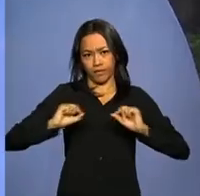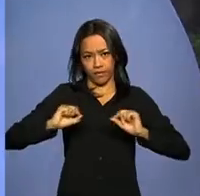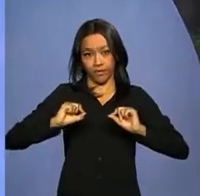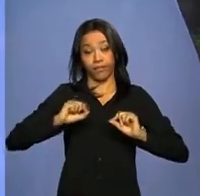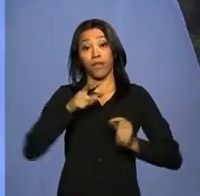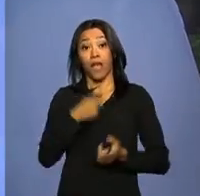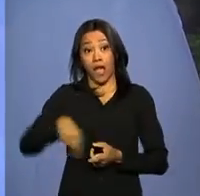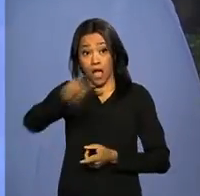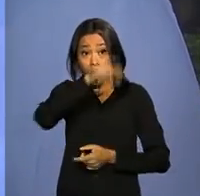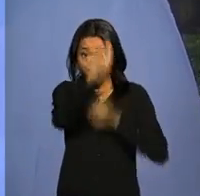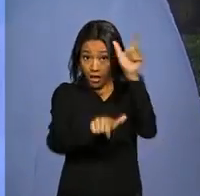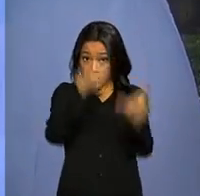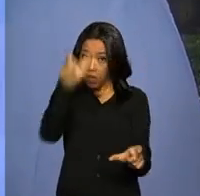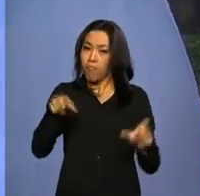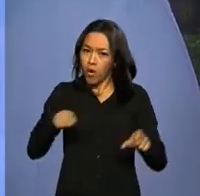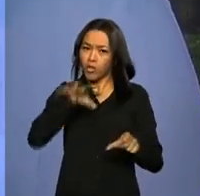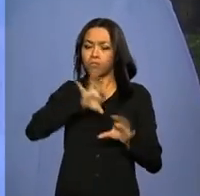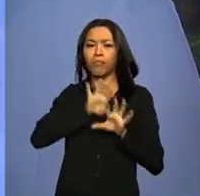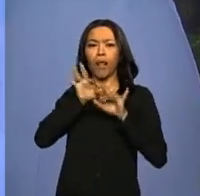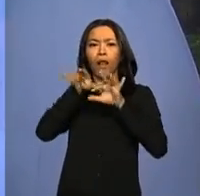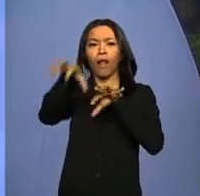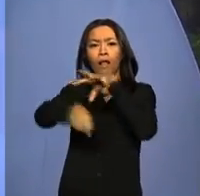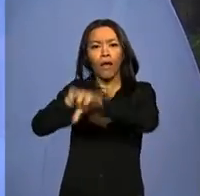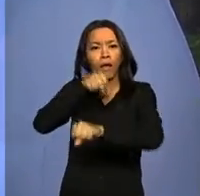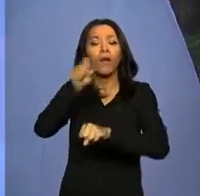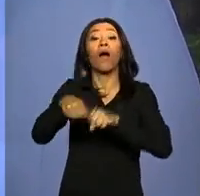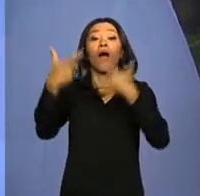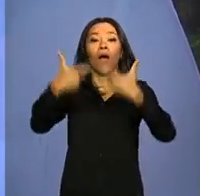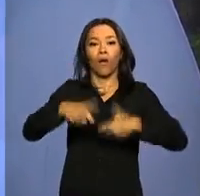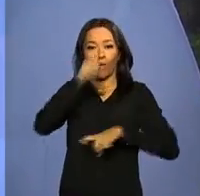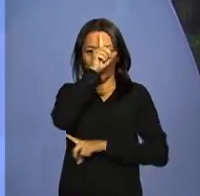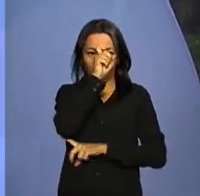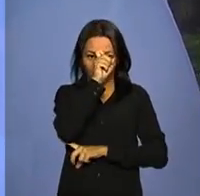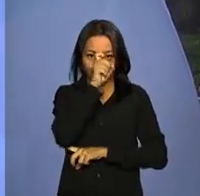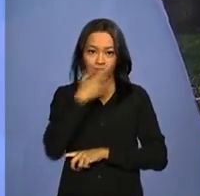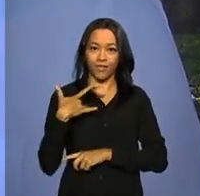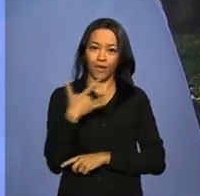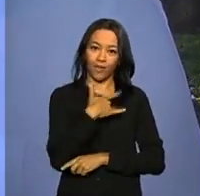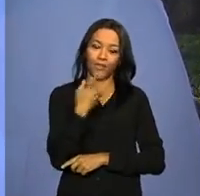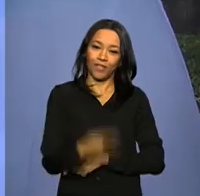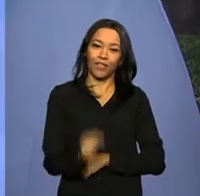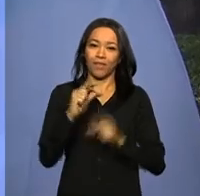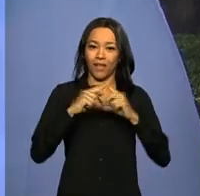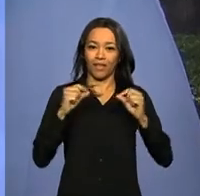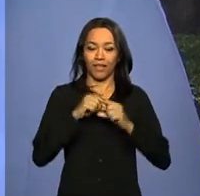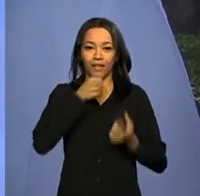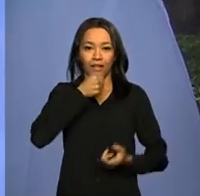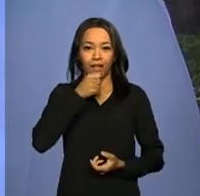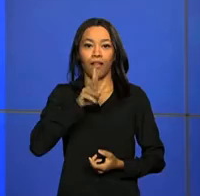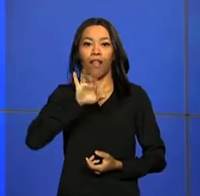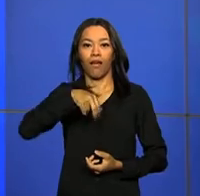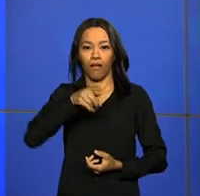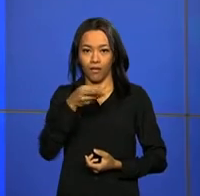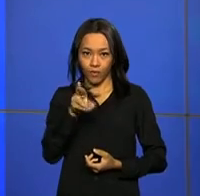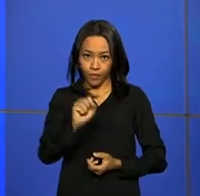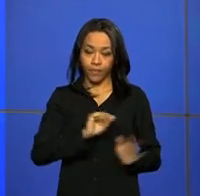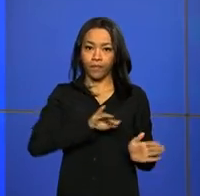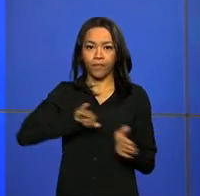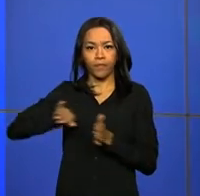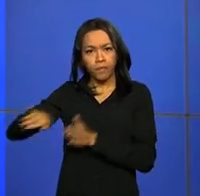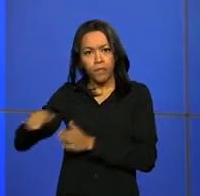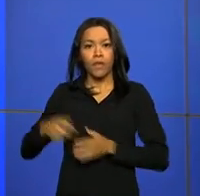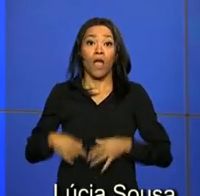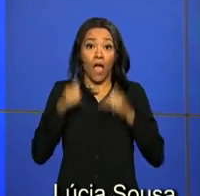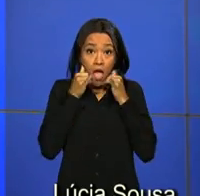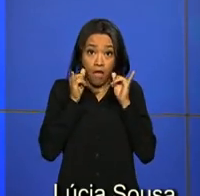Os foliões também podem pegar os preservativos dos postos de saúde. De Brasília, Leandro Alarcon. E a